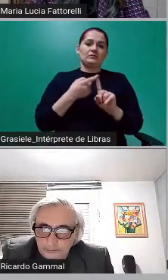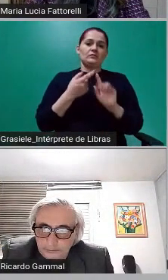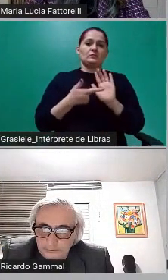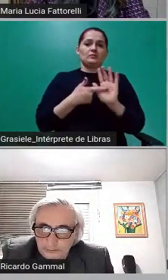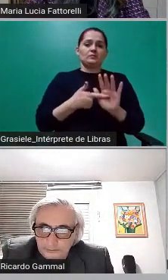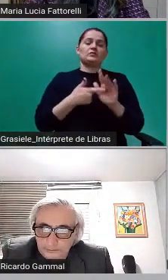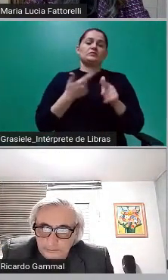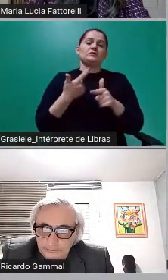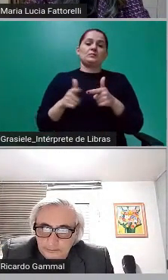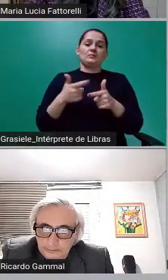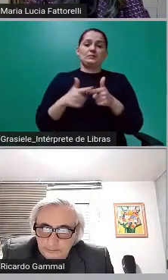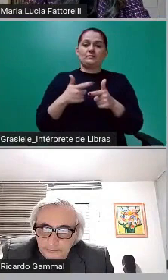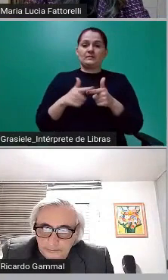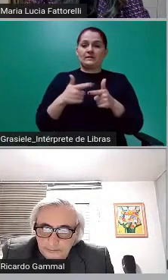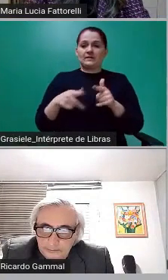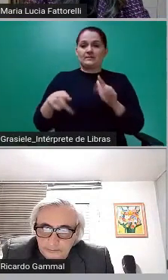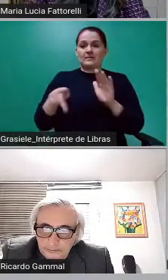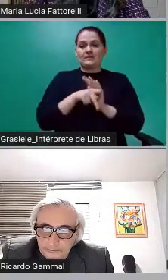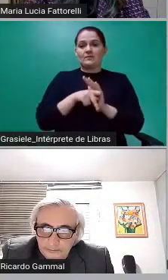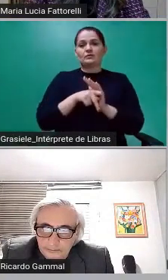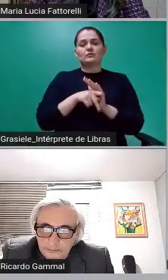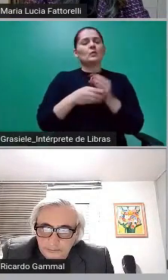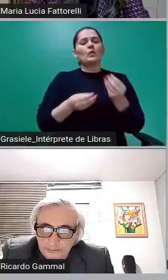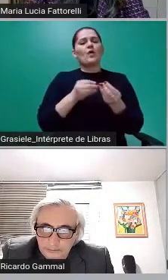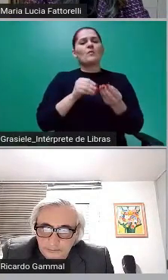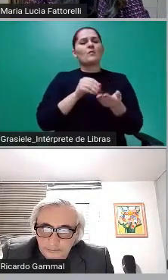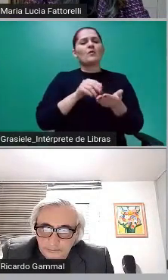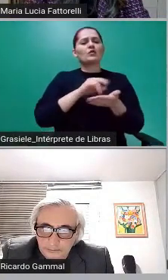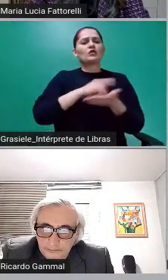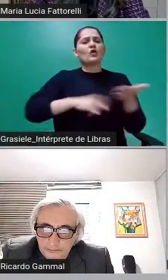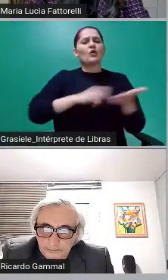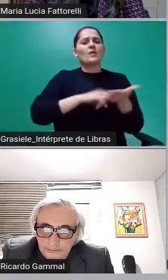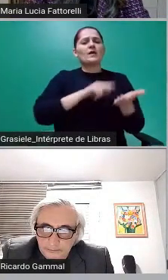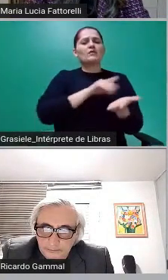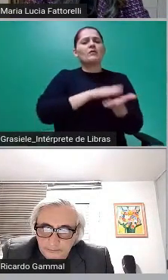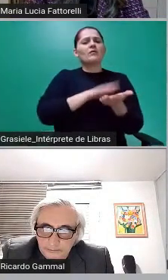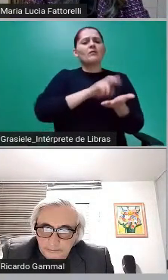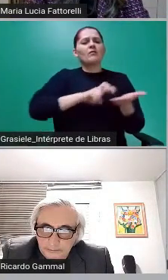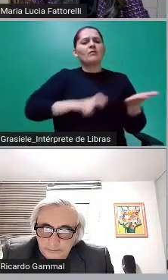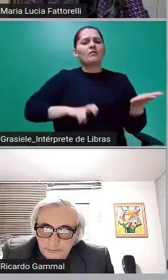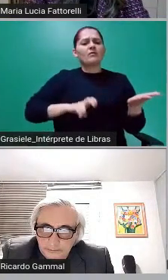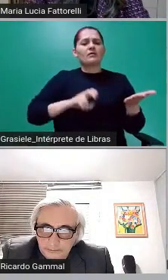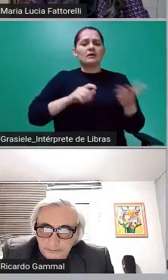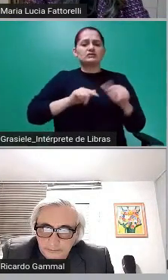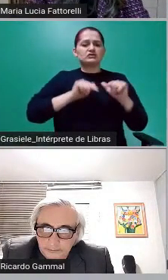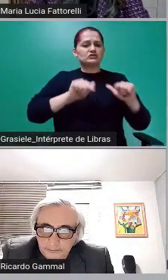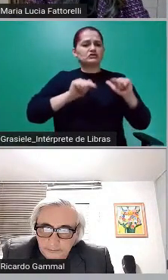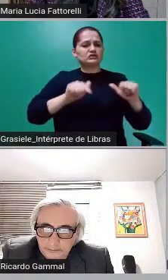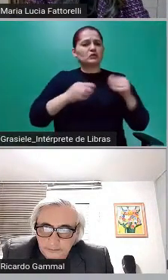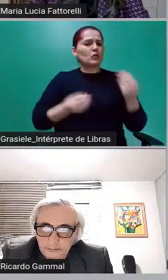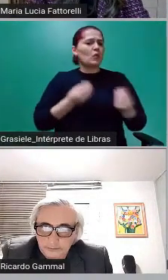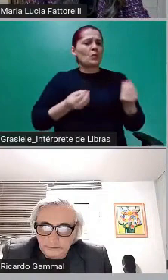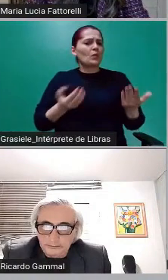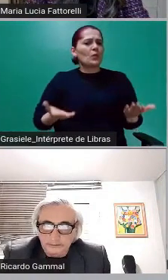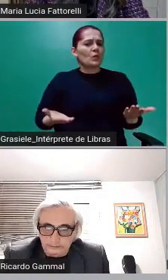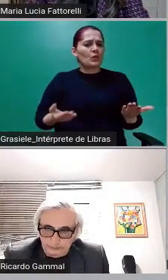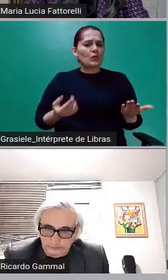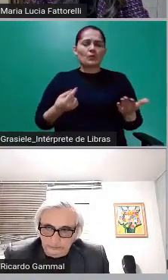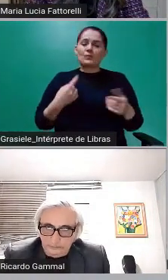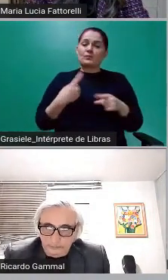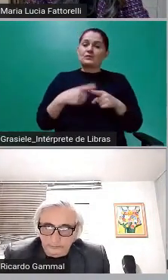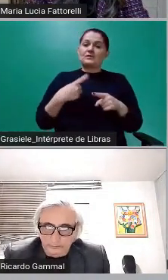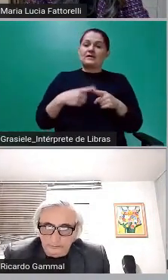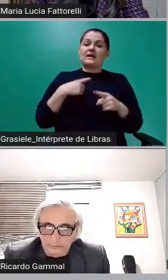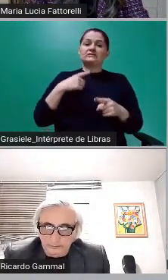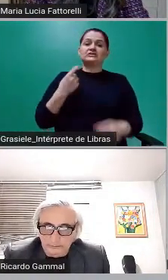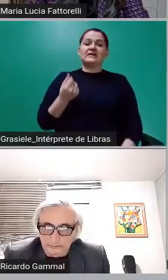emissão dos títulos públicos. Esses precatórios, eles eram superestimados, eles faziam